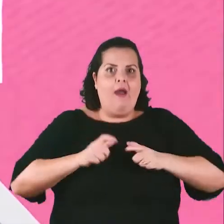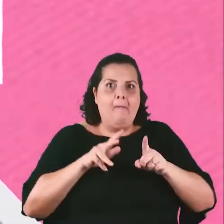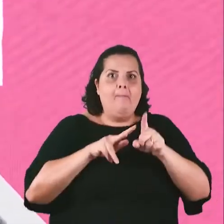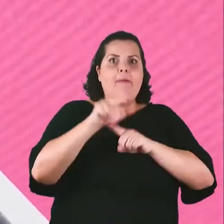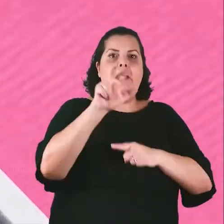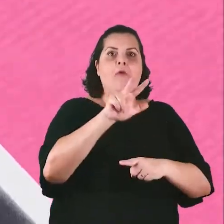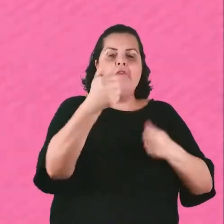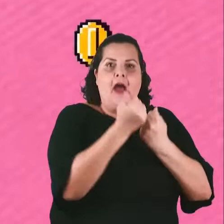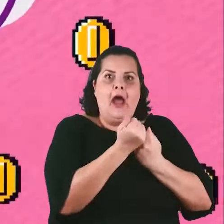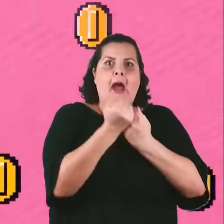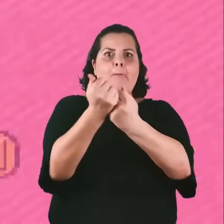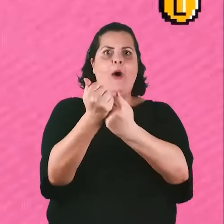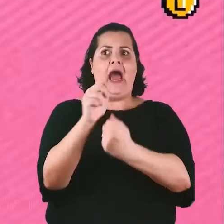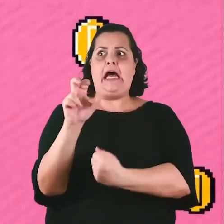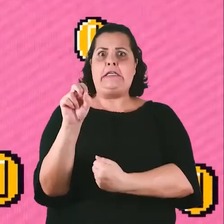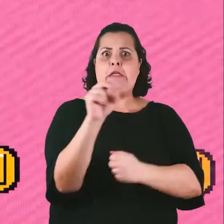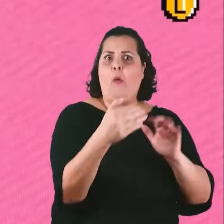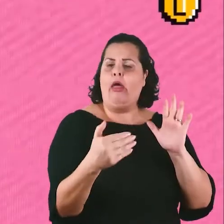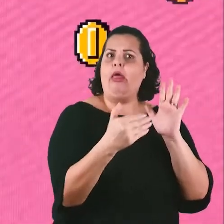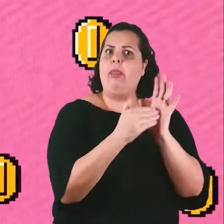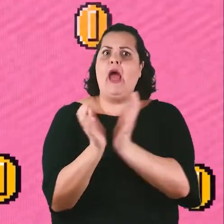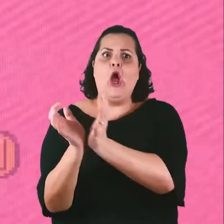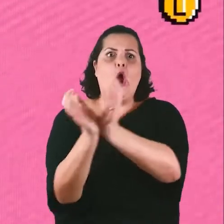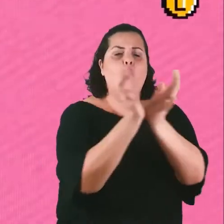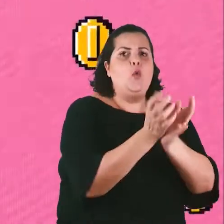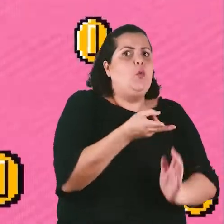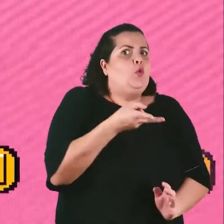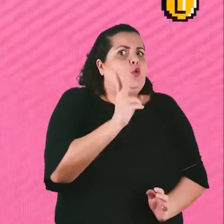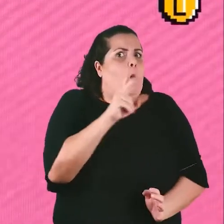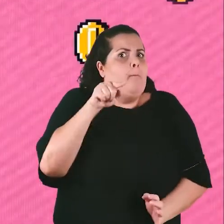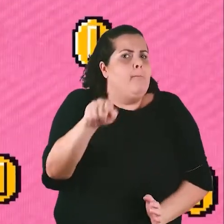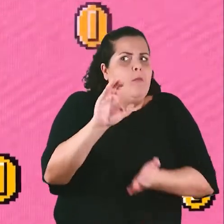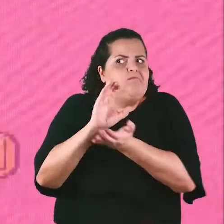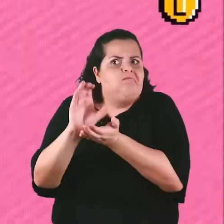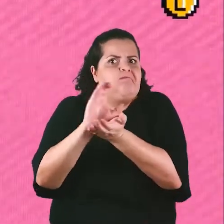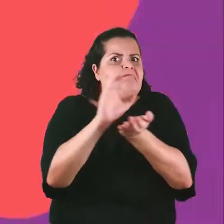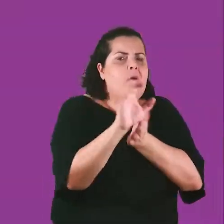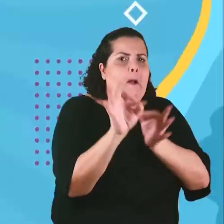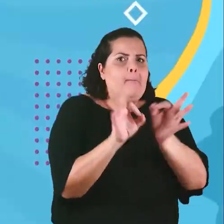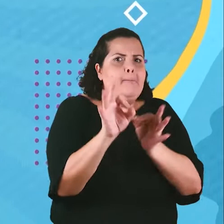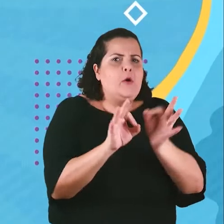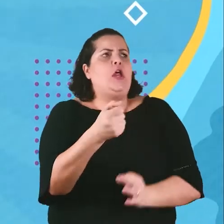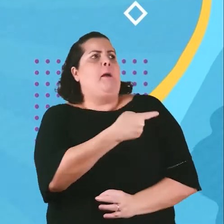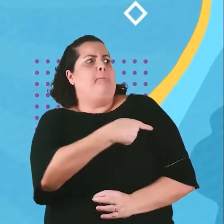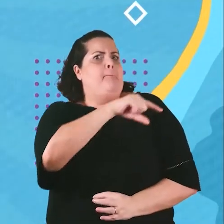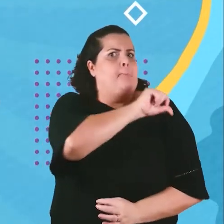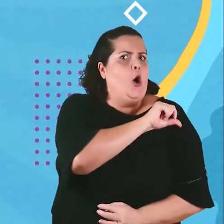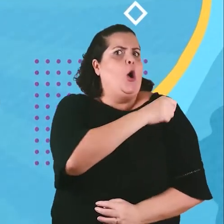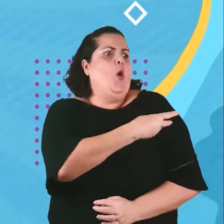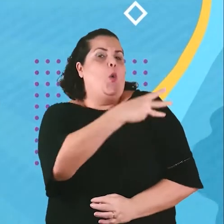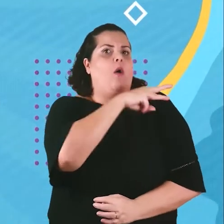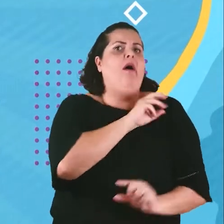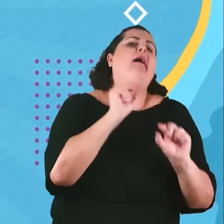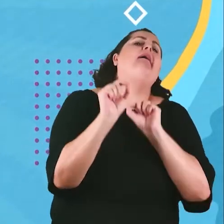50 grupos com 2 mil reais E que reconhece projetos de quem está no ensino fundamental e no ensino médio Sabe quem pode participar?